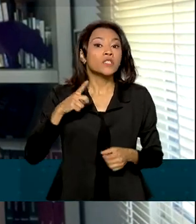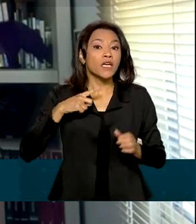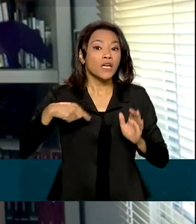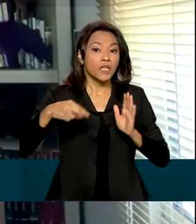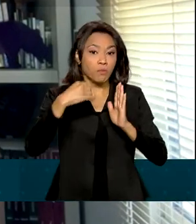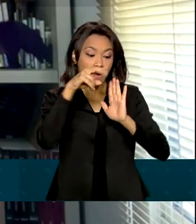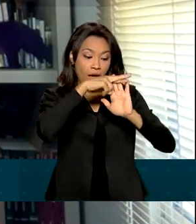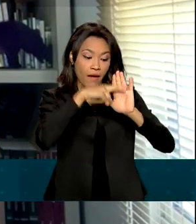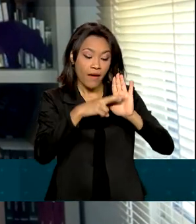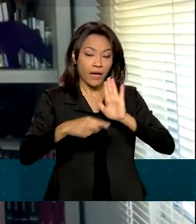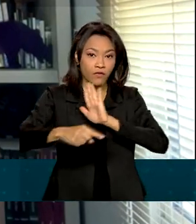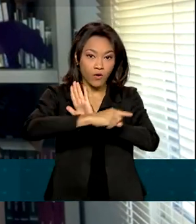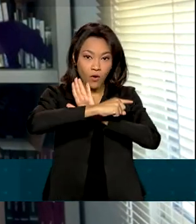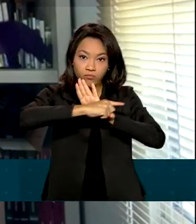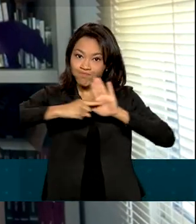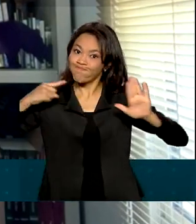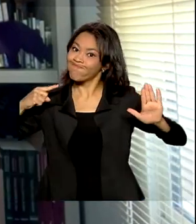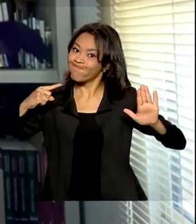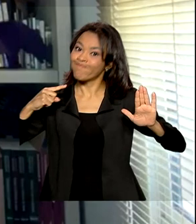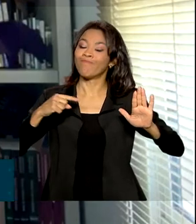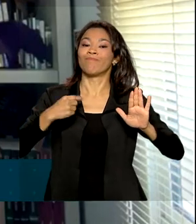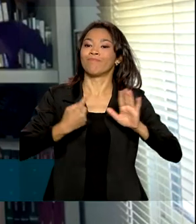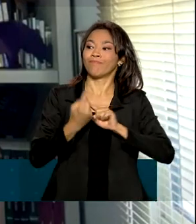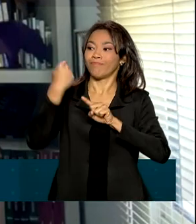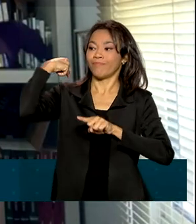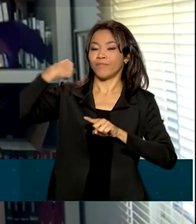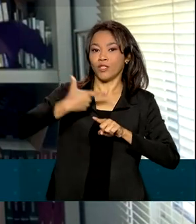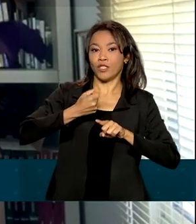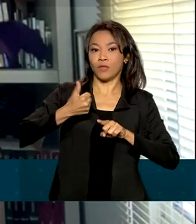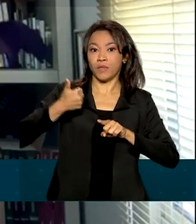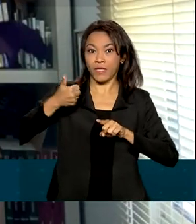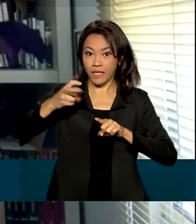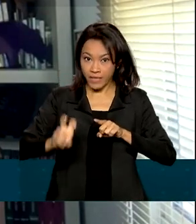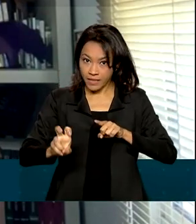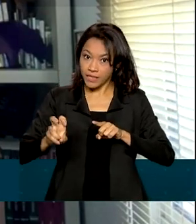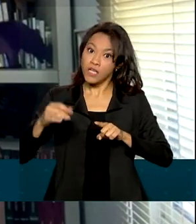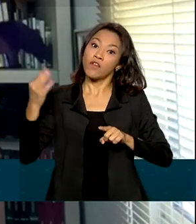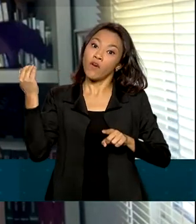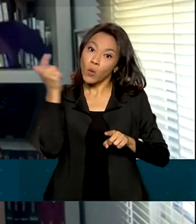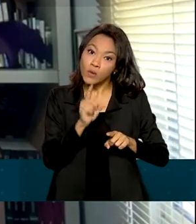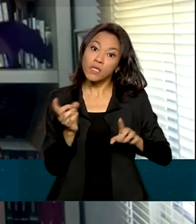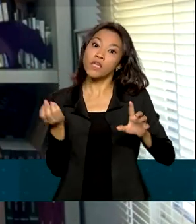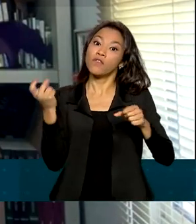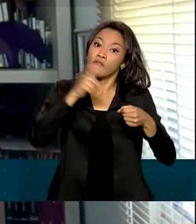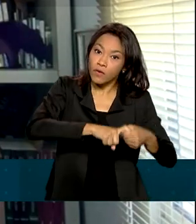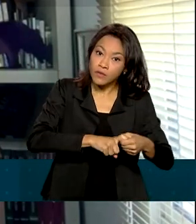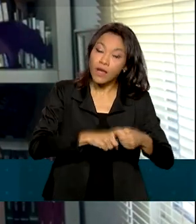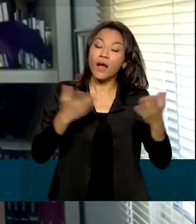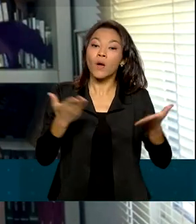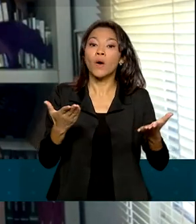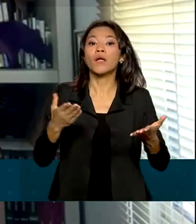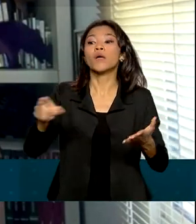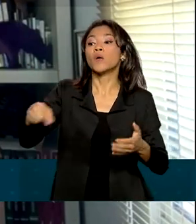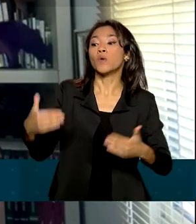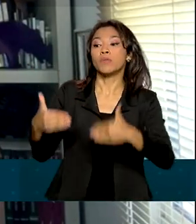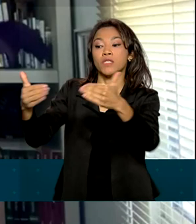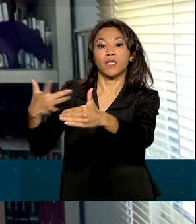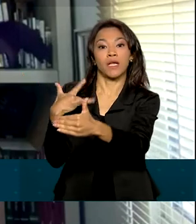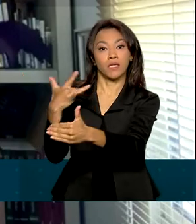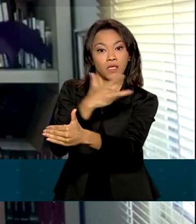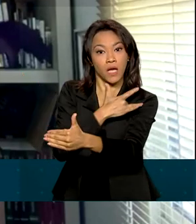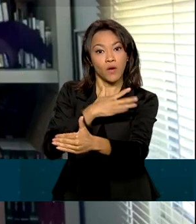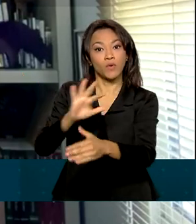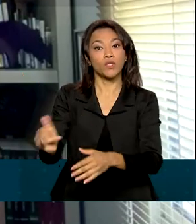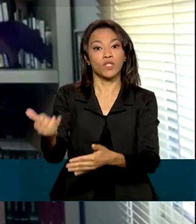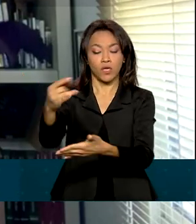de 2015. A autorização excepcional e temporária só foi possível agora após o Ministério da Saúde divulgar nota